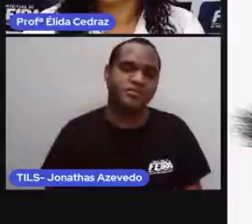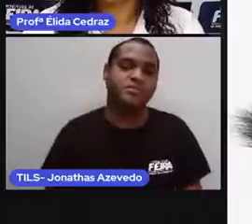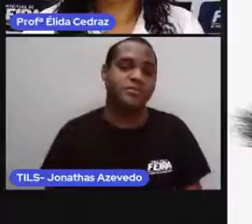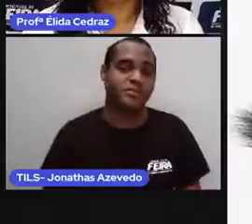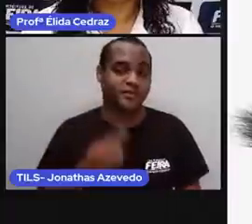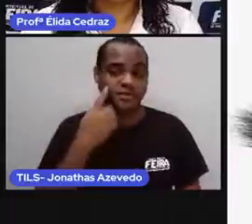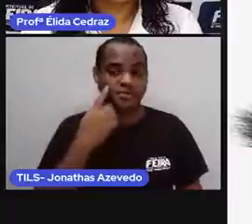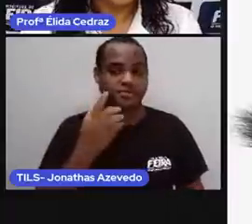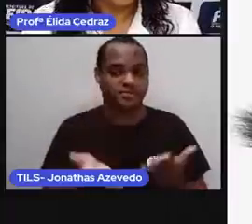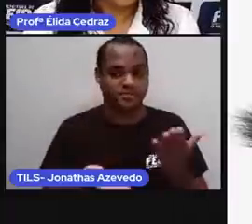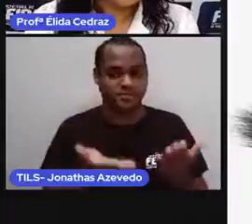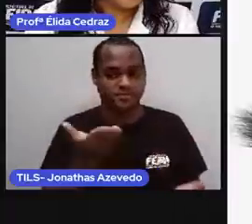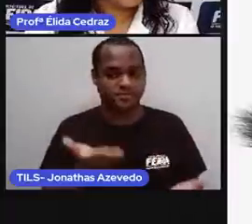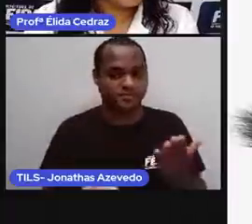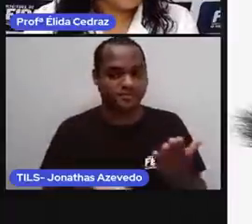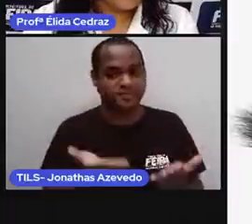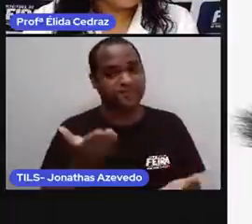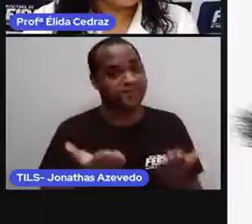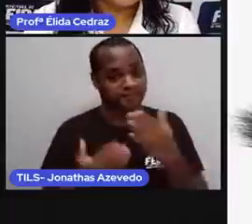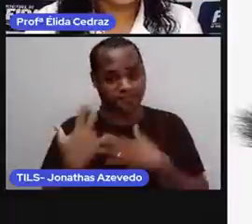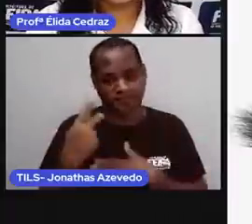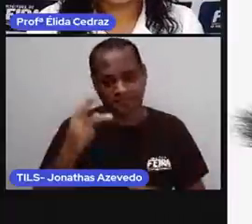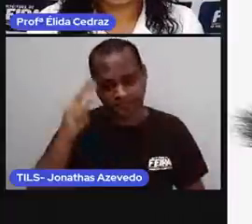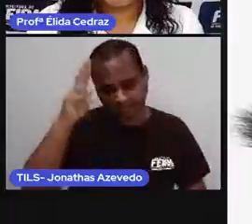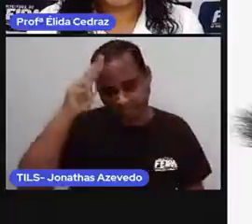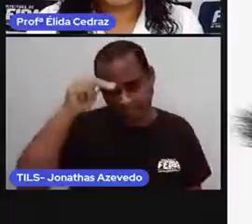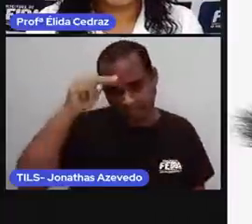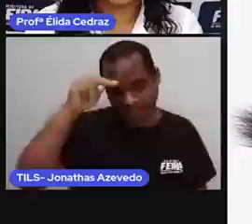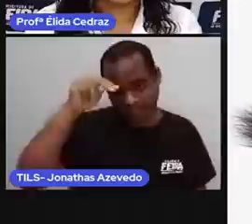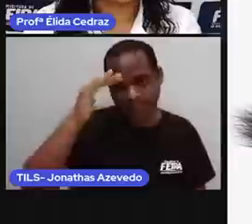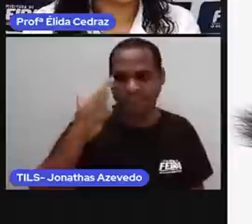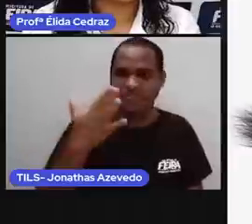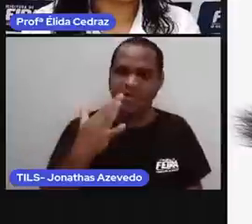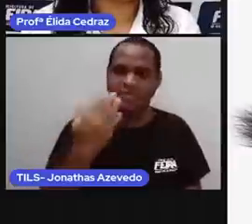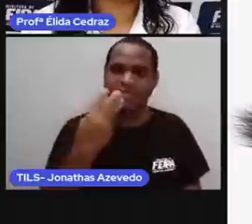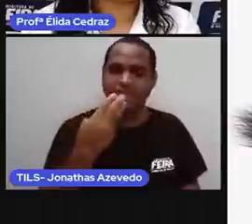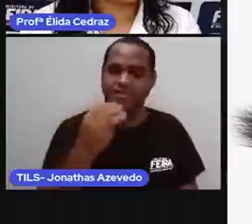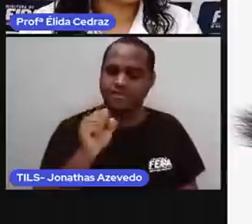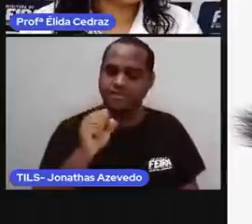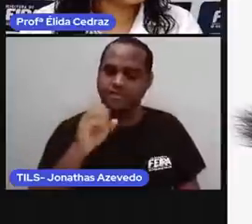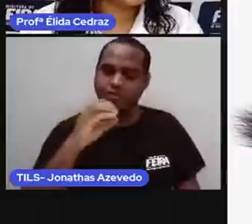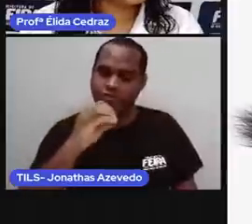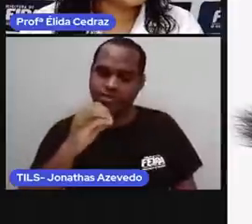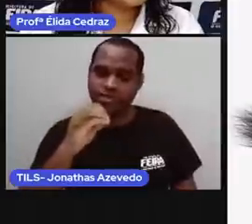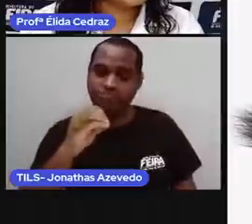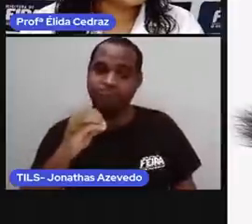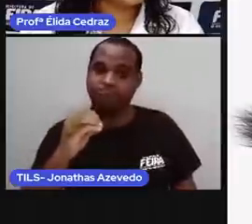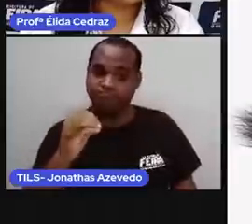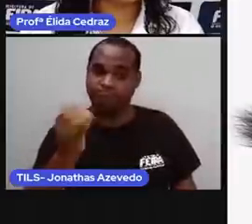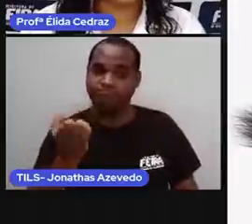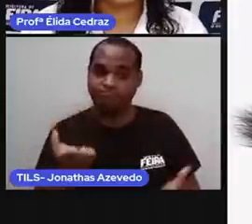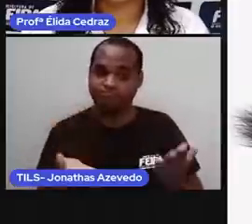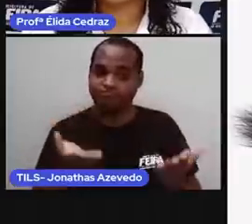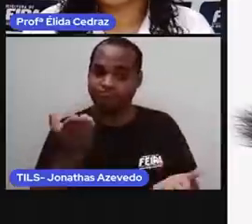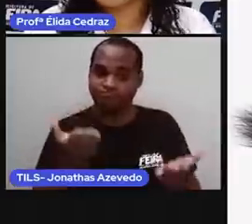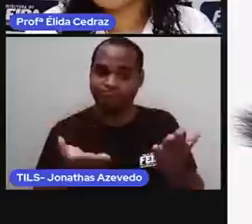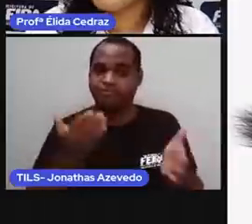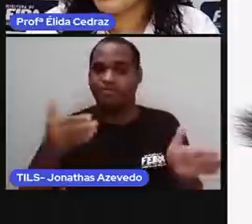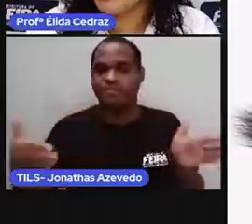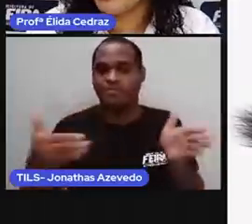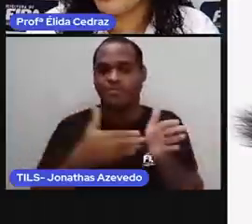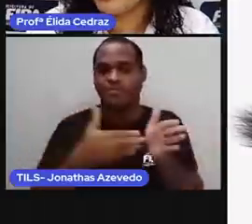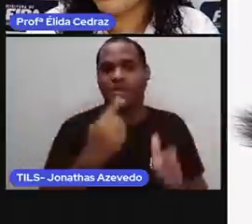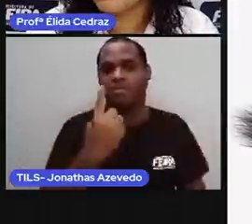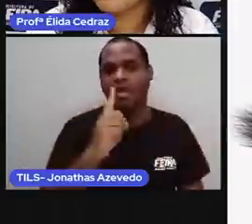deles? Um cavalo, ele pesa entre 380 quilos e